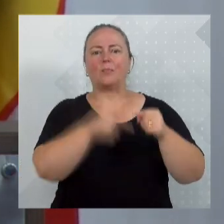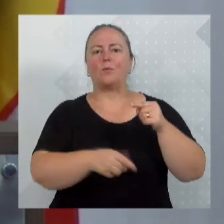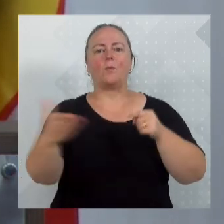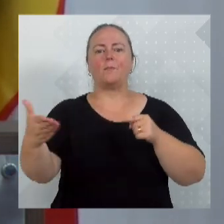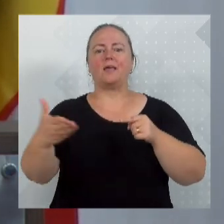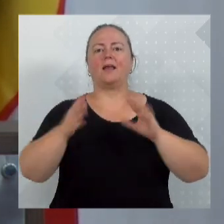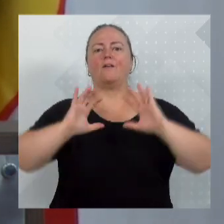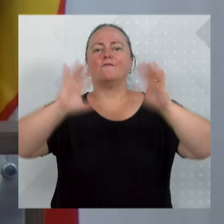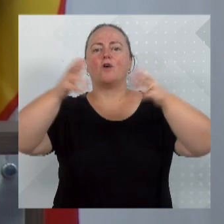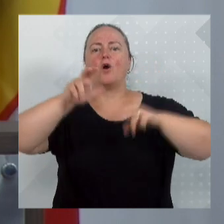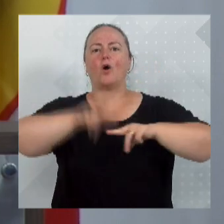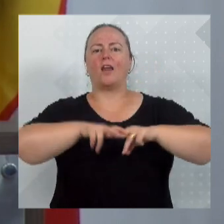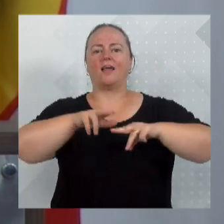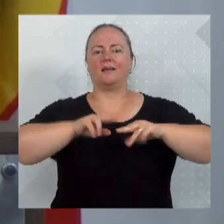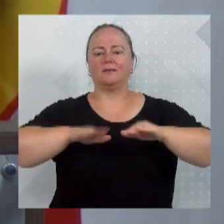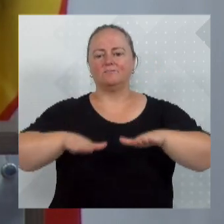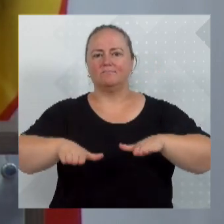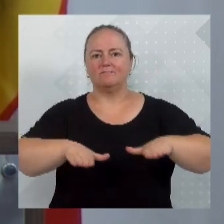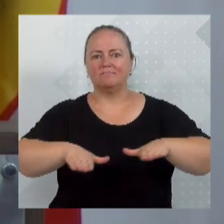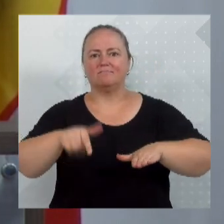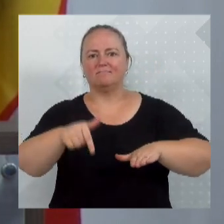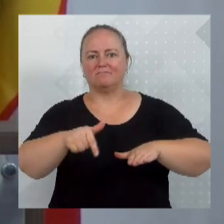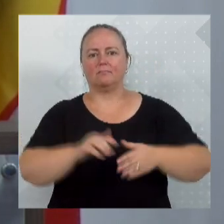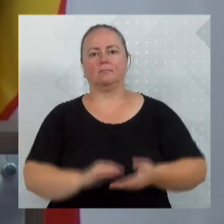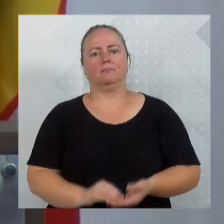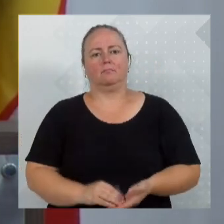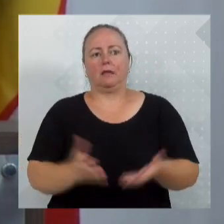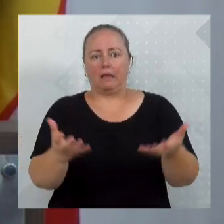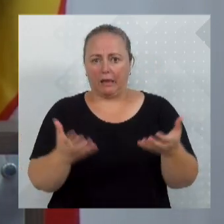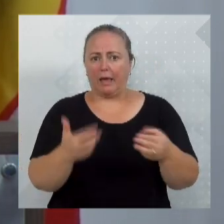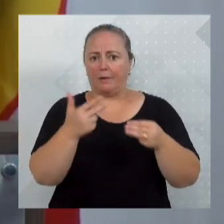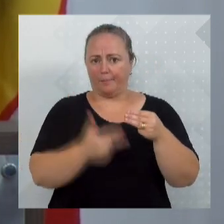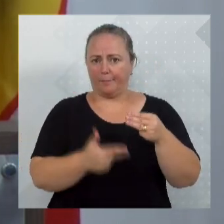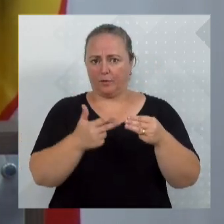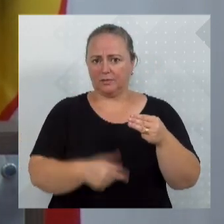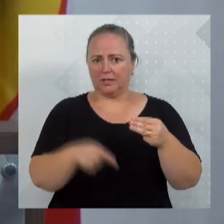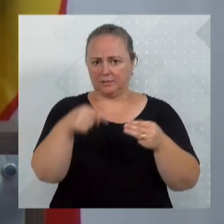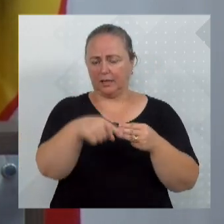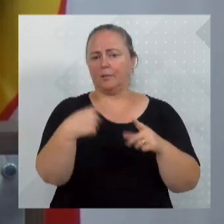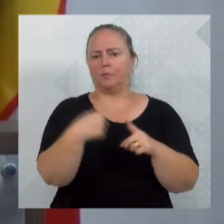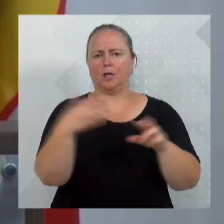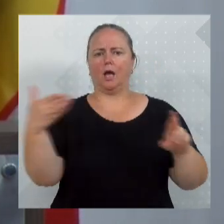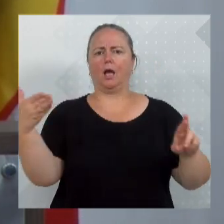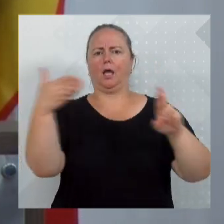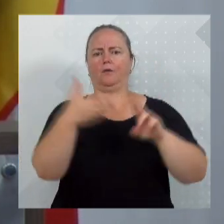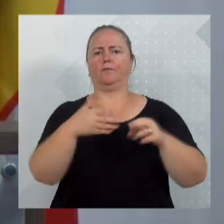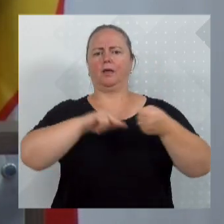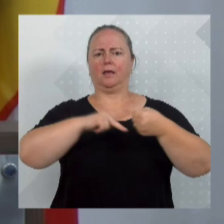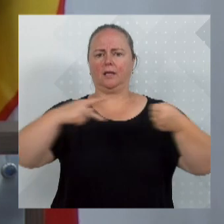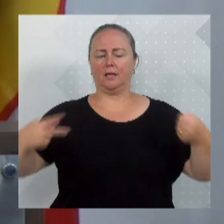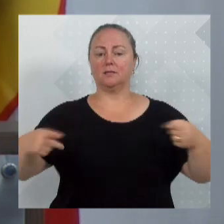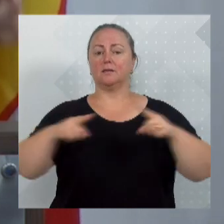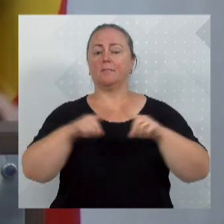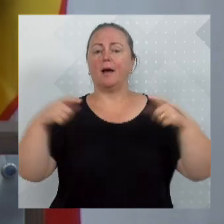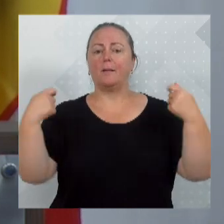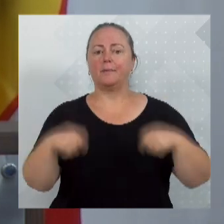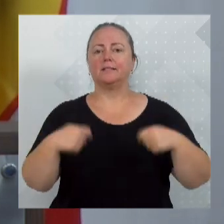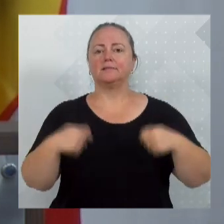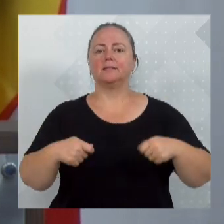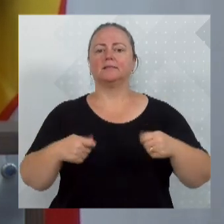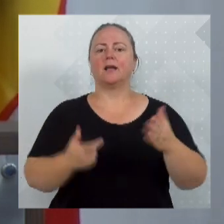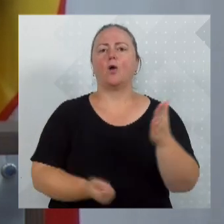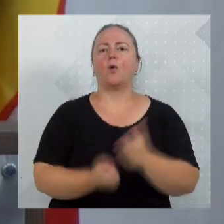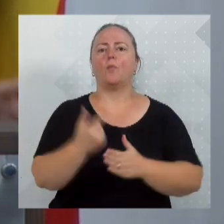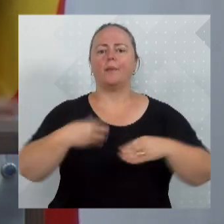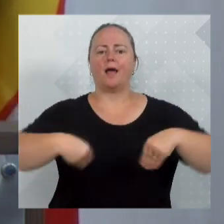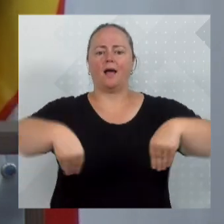sentado. E daí, se quiserem fazer essa modalidade ali, Blumenau, que tem sido referência no paradesporto, vai ter que adquirir uma lona para o pessoal fazer